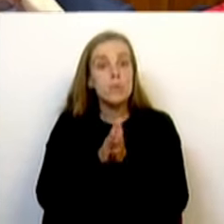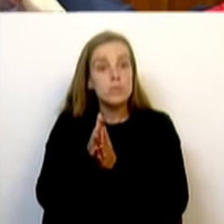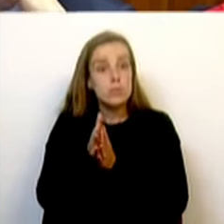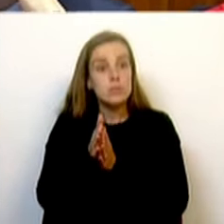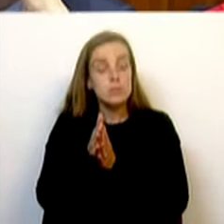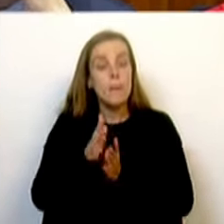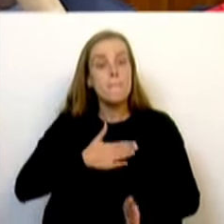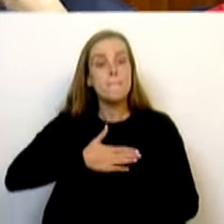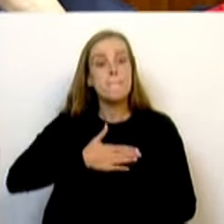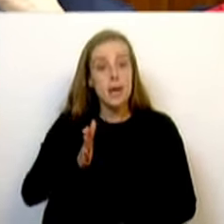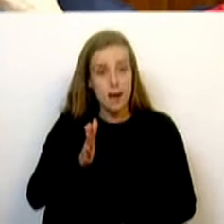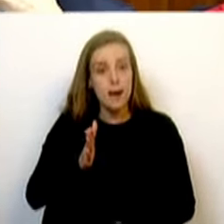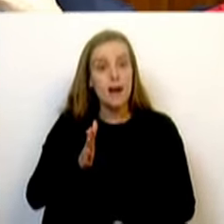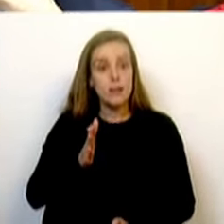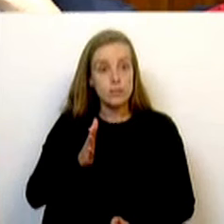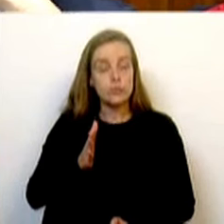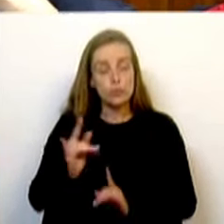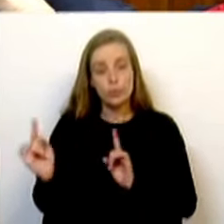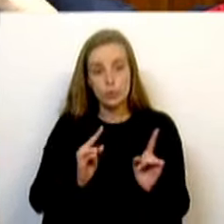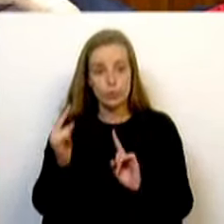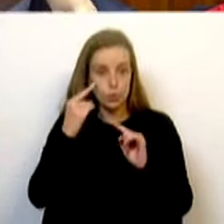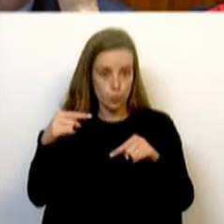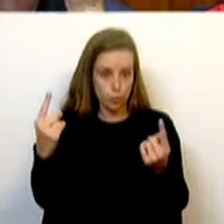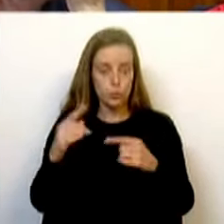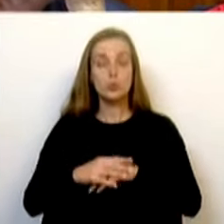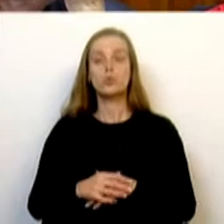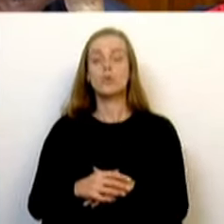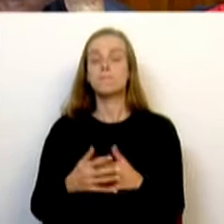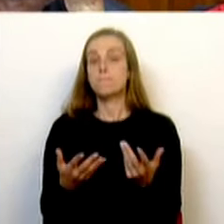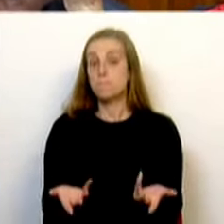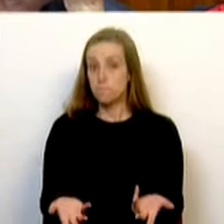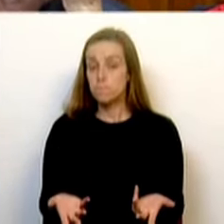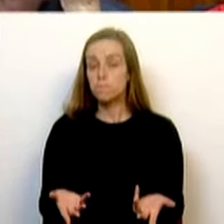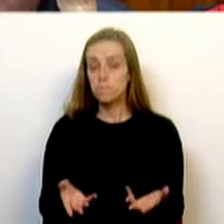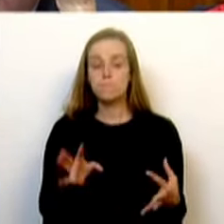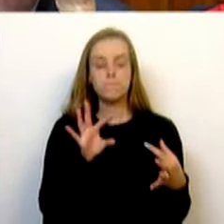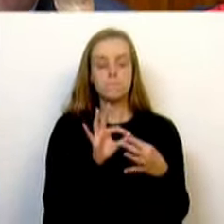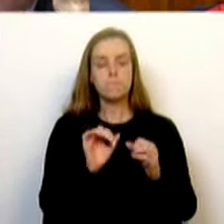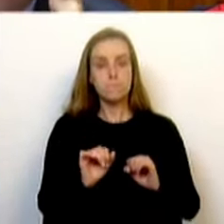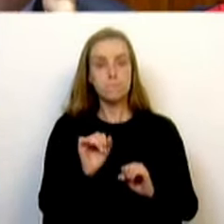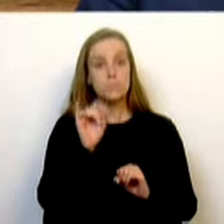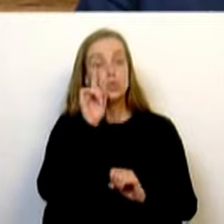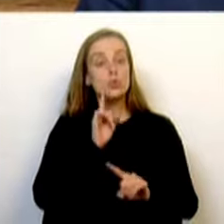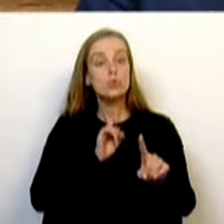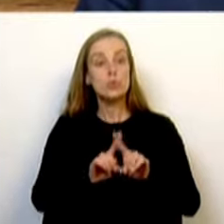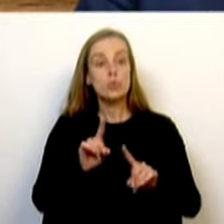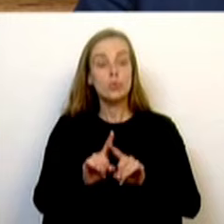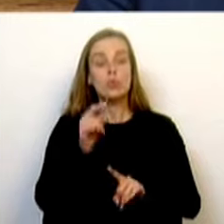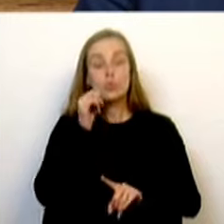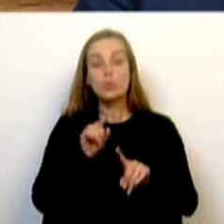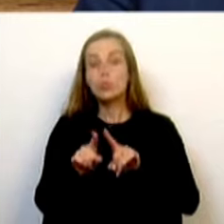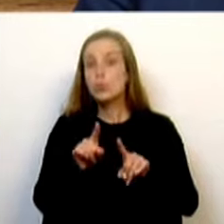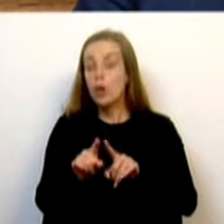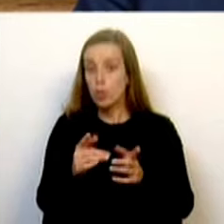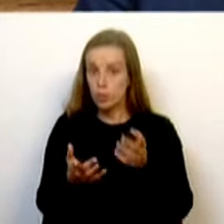de passos no conjunto dos transportes públicos. Relativamente à Sra. Deputada e ao Sr. Deputado